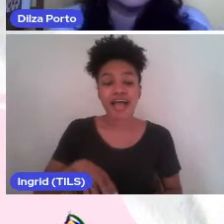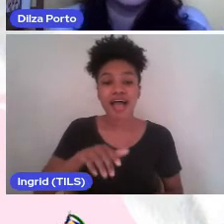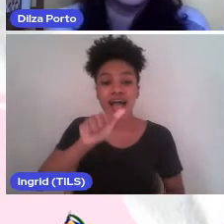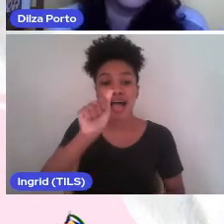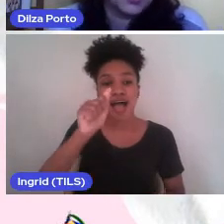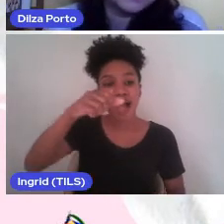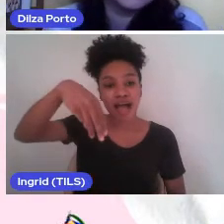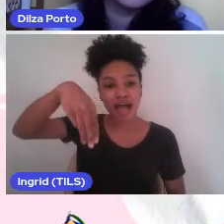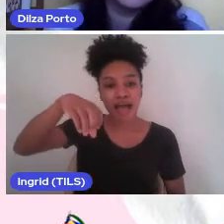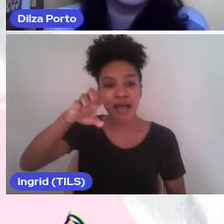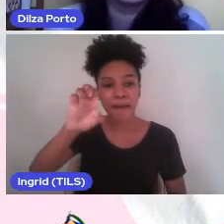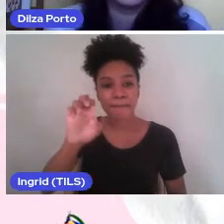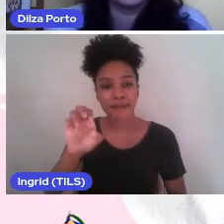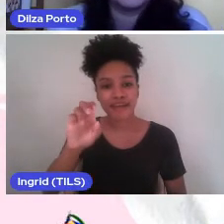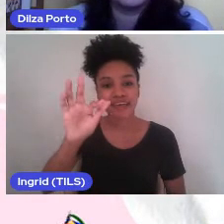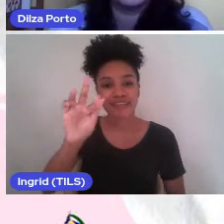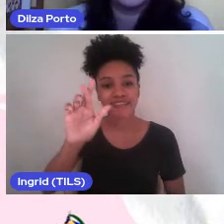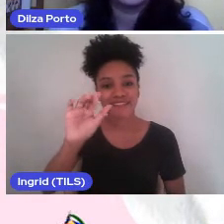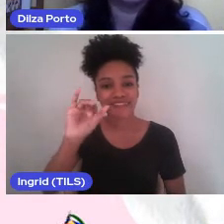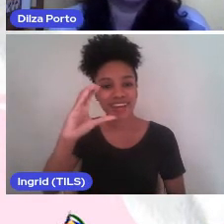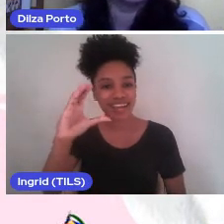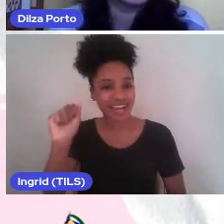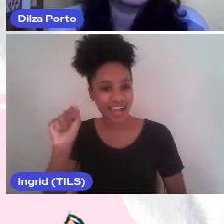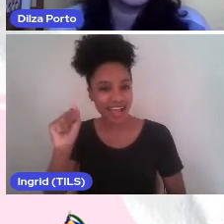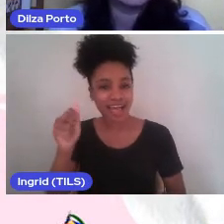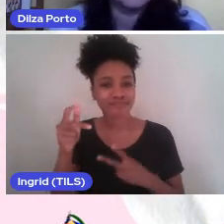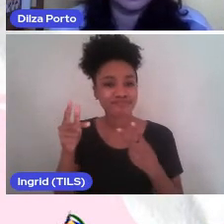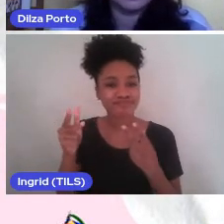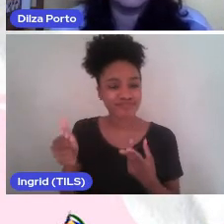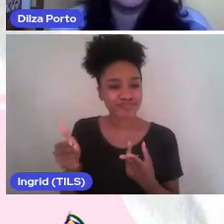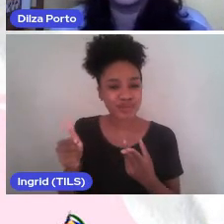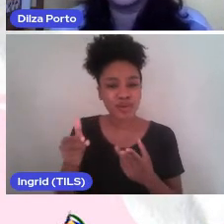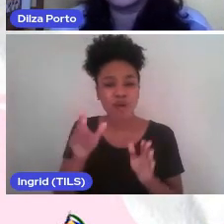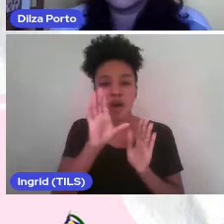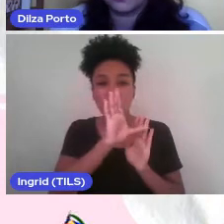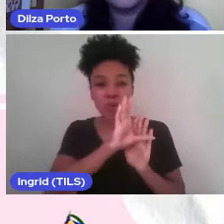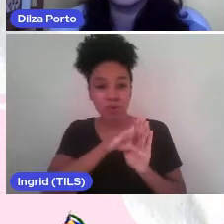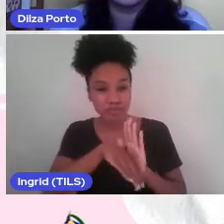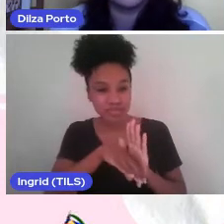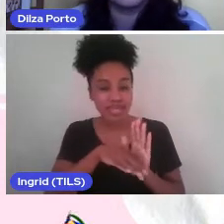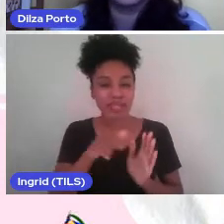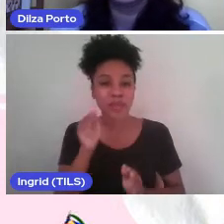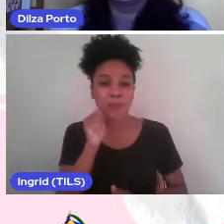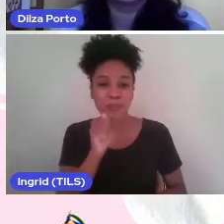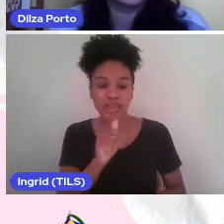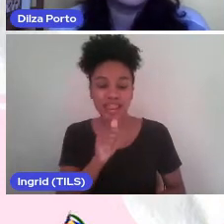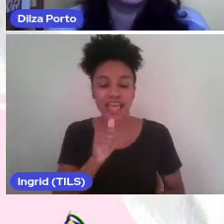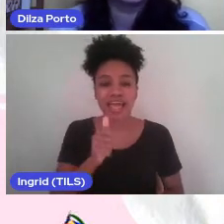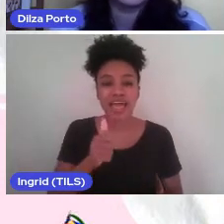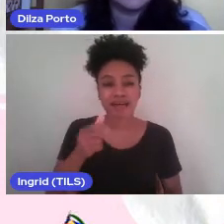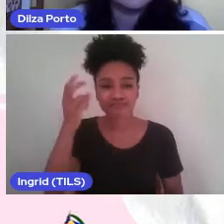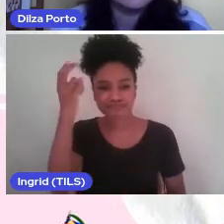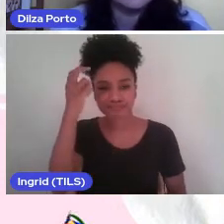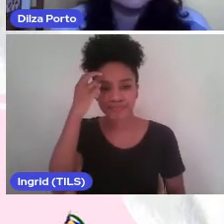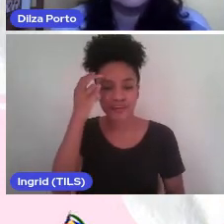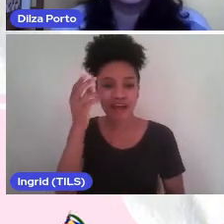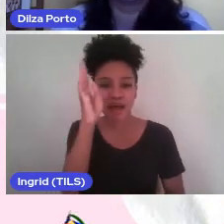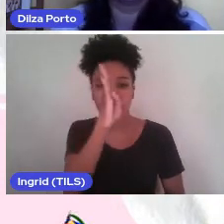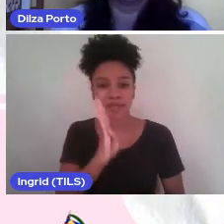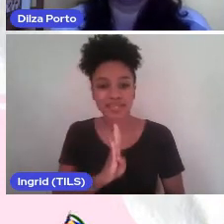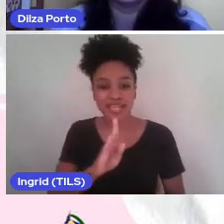Essa trilha, o nome da trilha, já remete a um conceito elaborado pela intelectual brasileira Lélia Gonzalez.